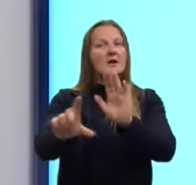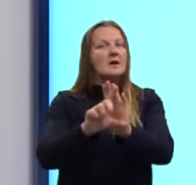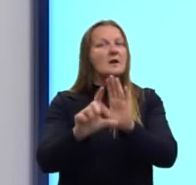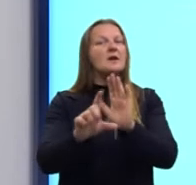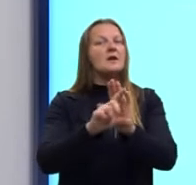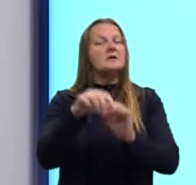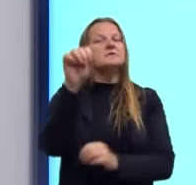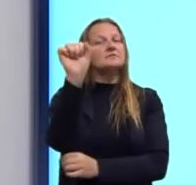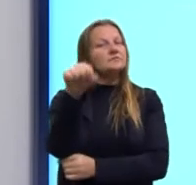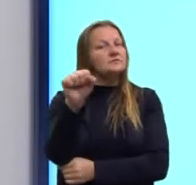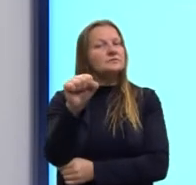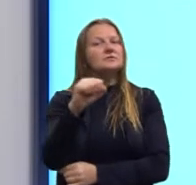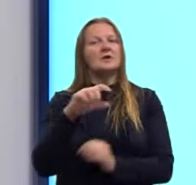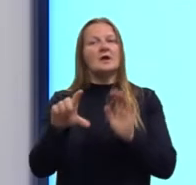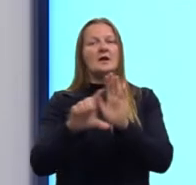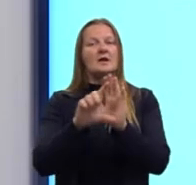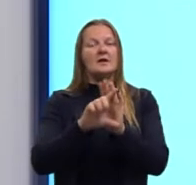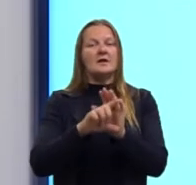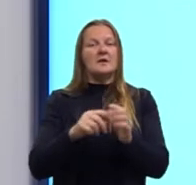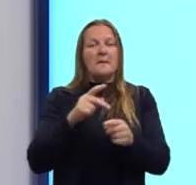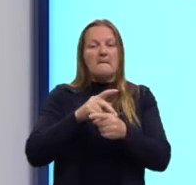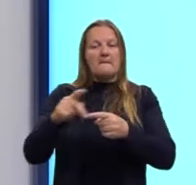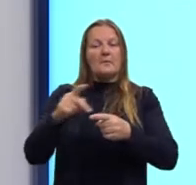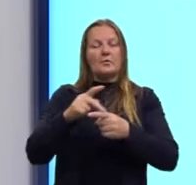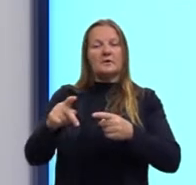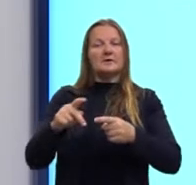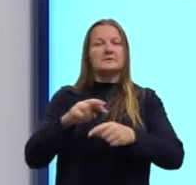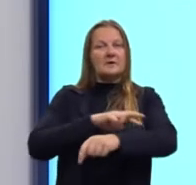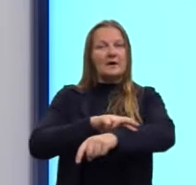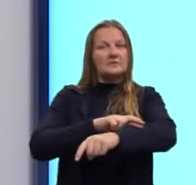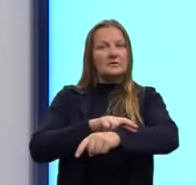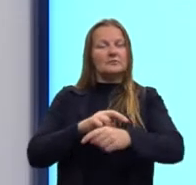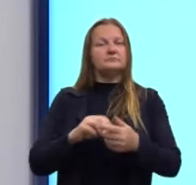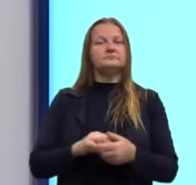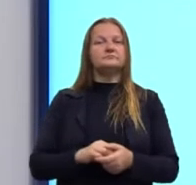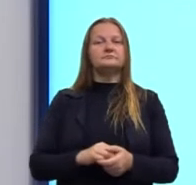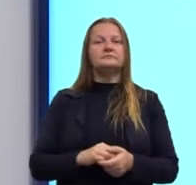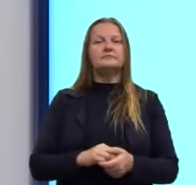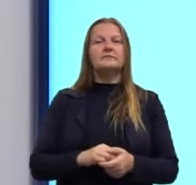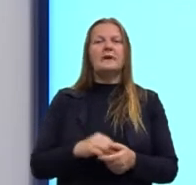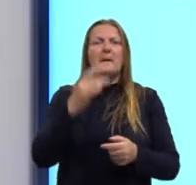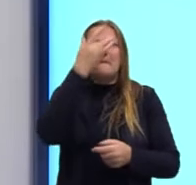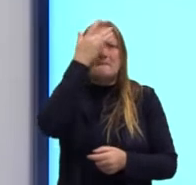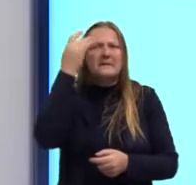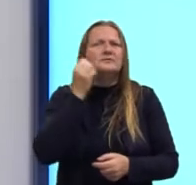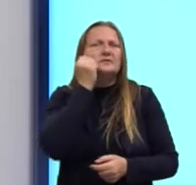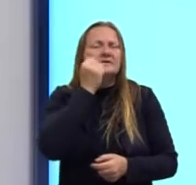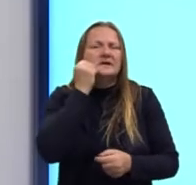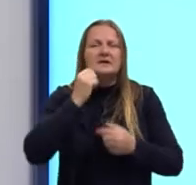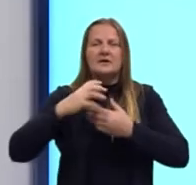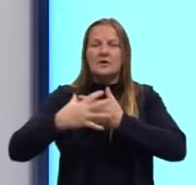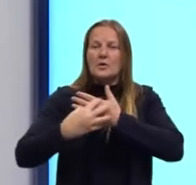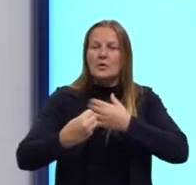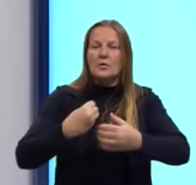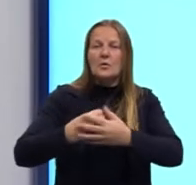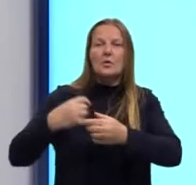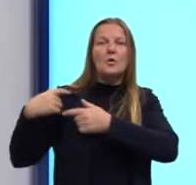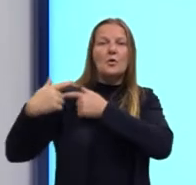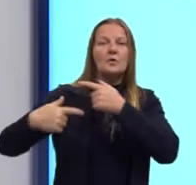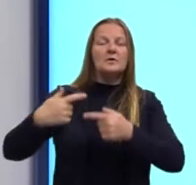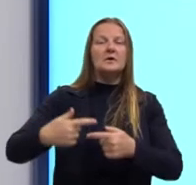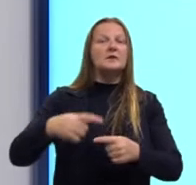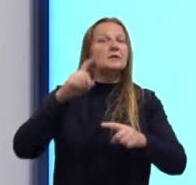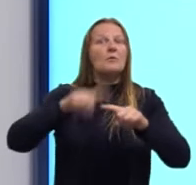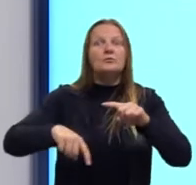sim. Leis, por exemplo, de pureza racial, que impediam que pessoas negras e seus descendentes tivessem cargos